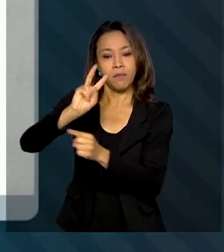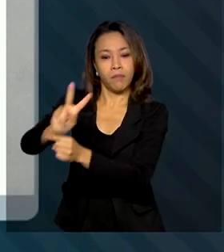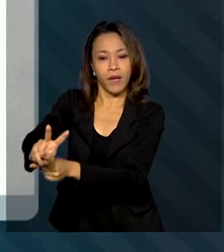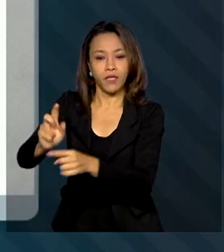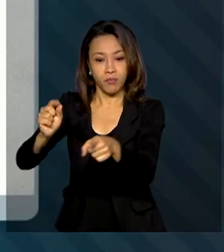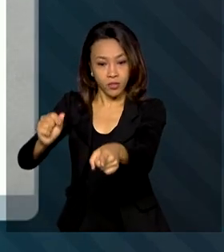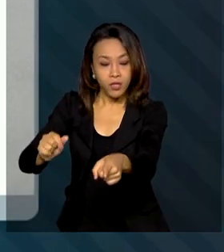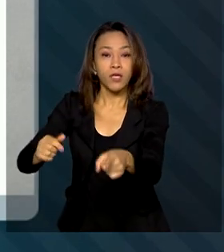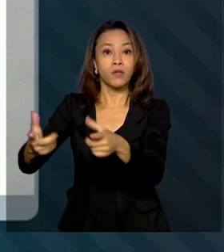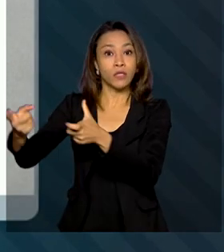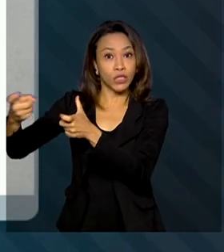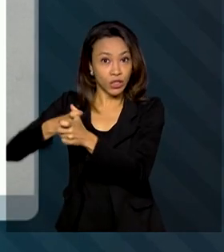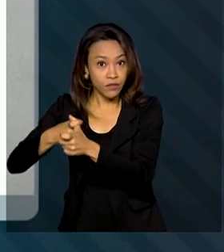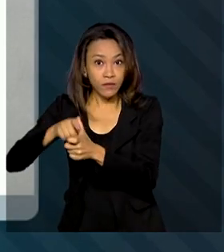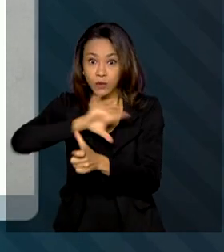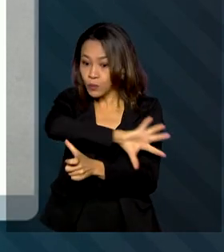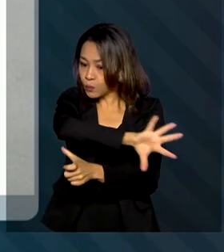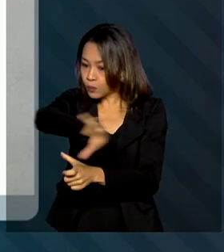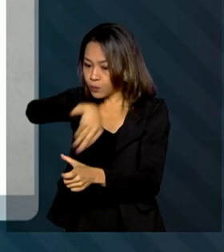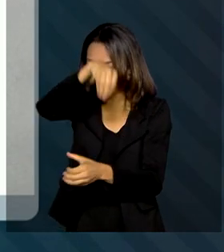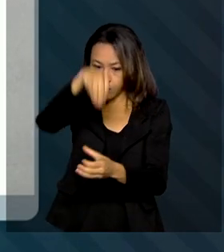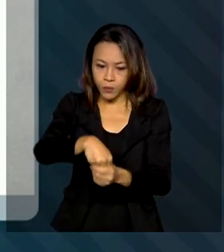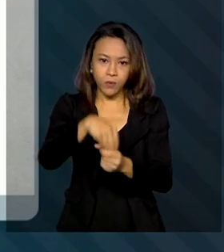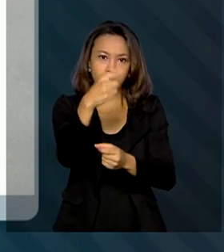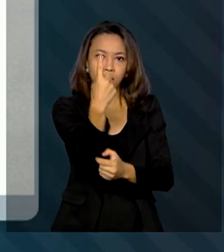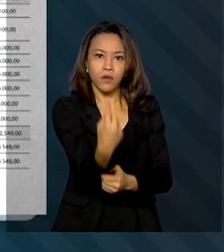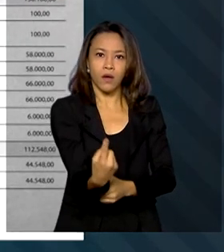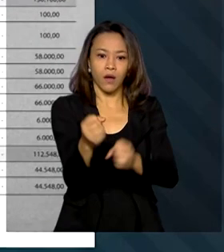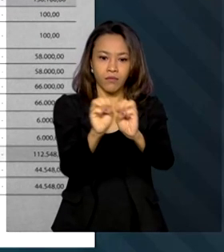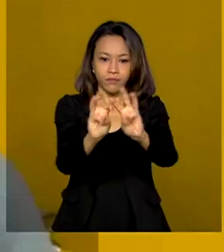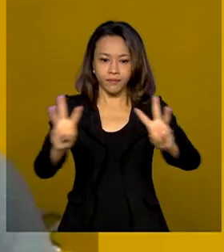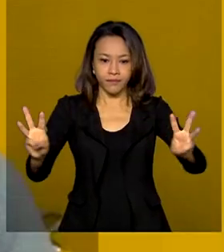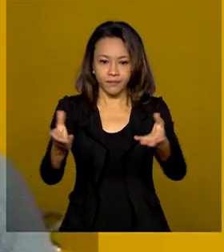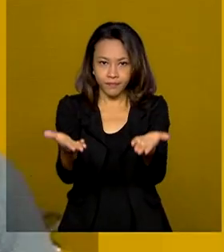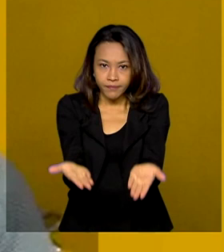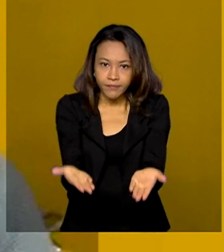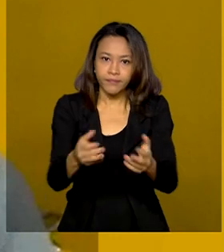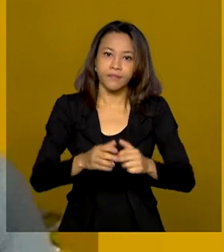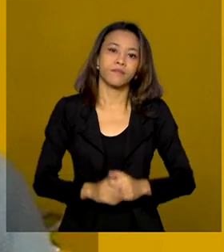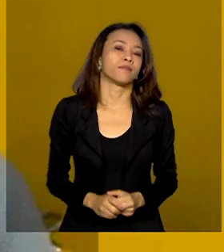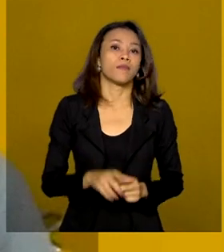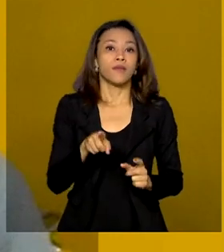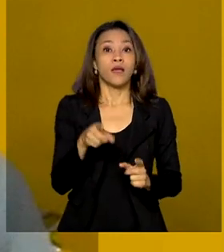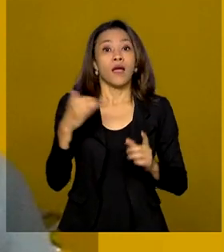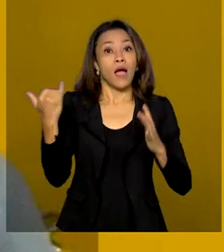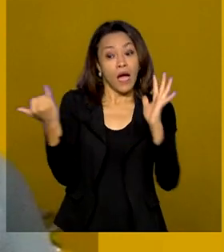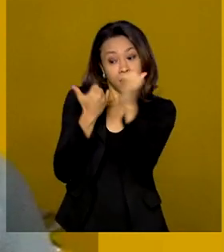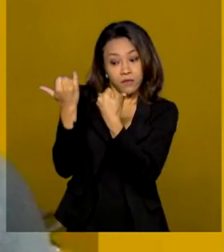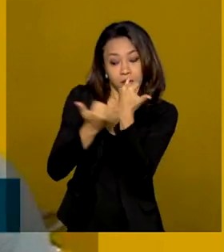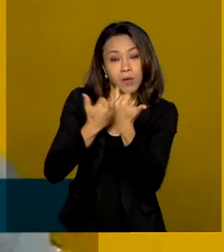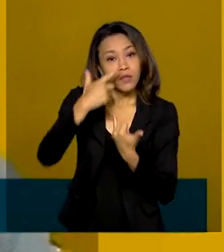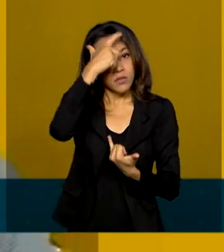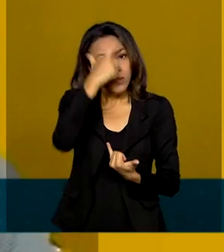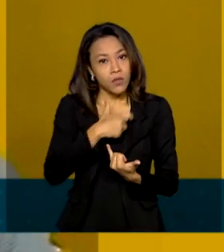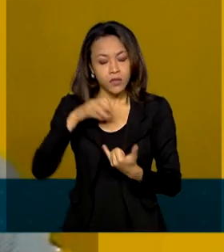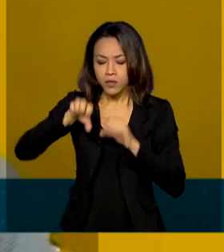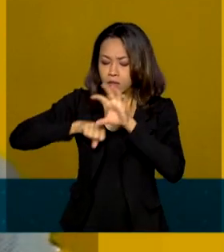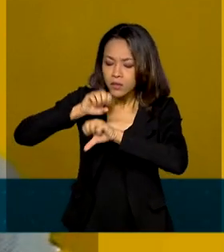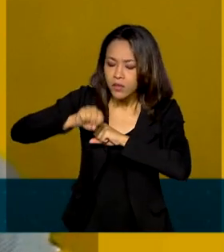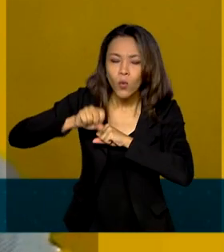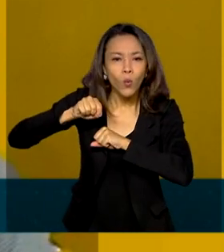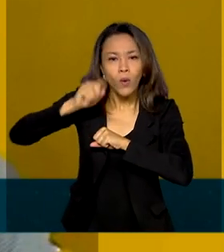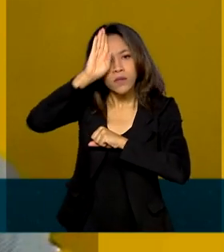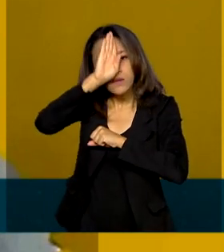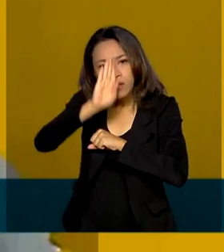e dívidas existentes em qualquer banco ou financeira do país. As informações que o cidadão pode obter do Registrato são gratuitas,